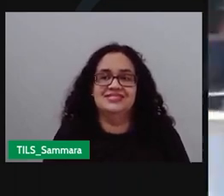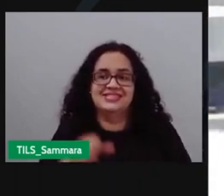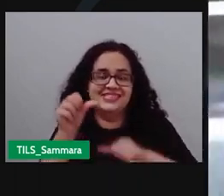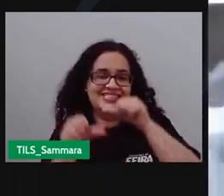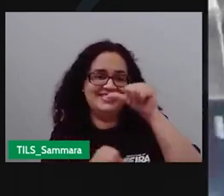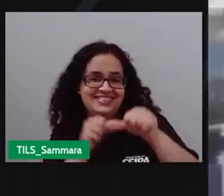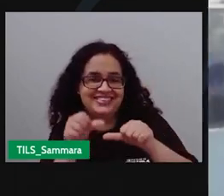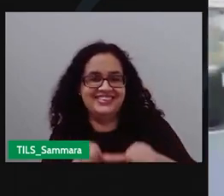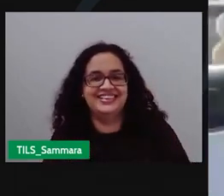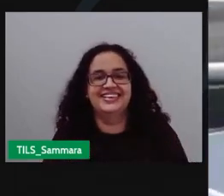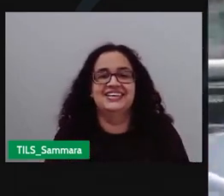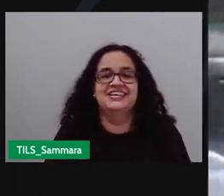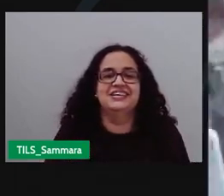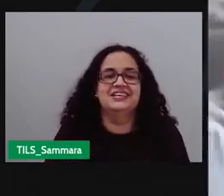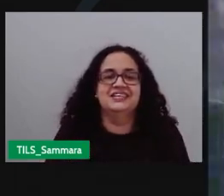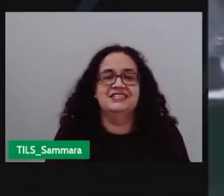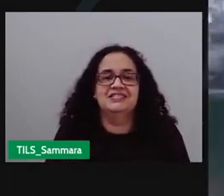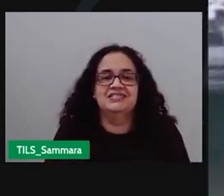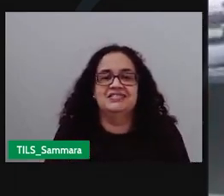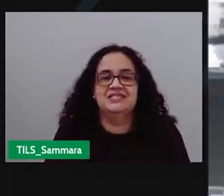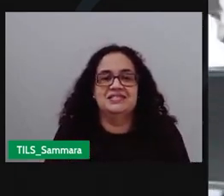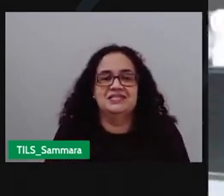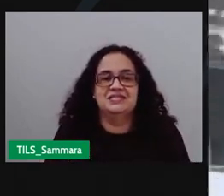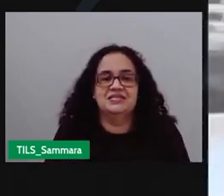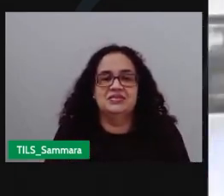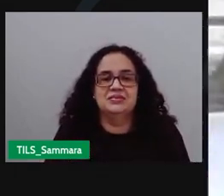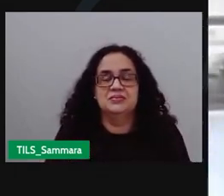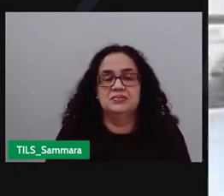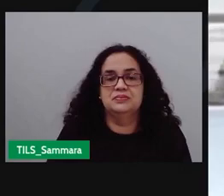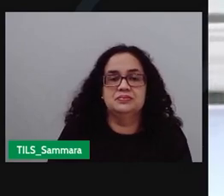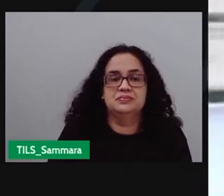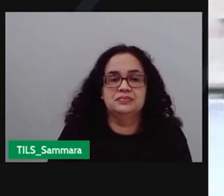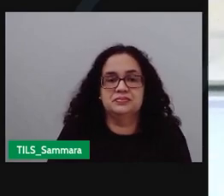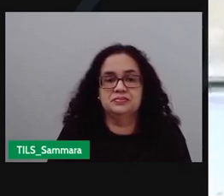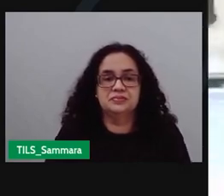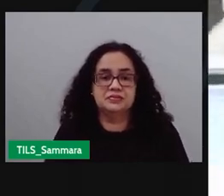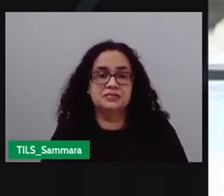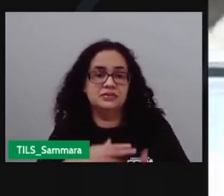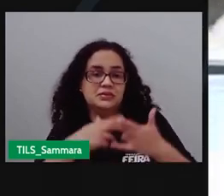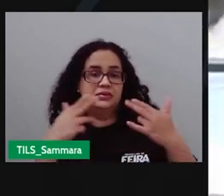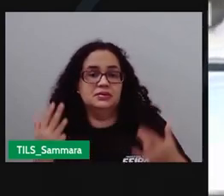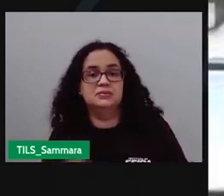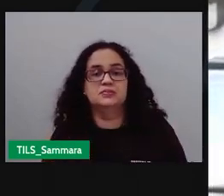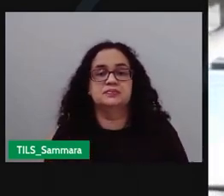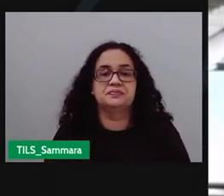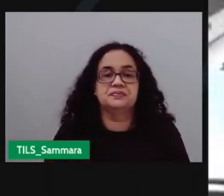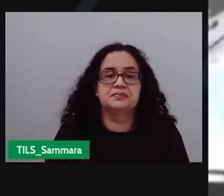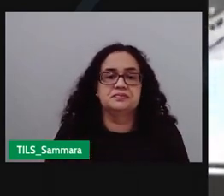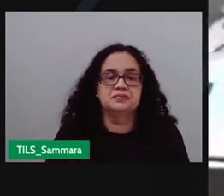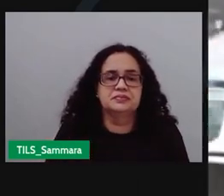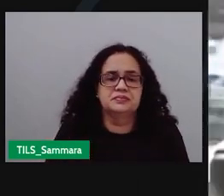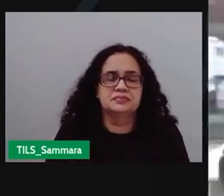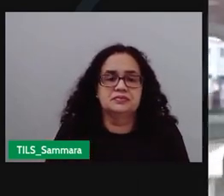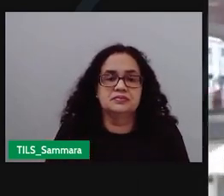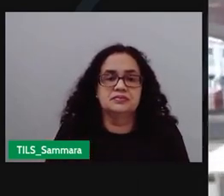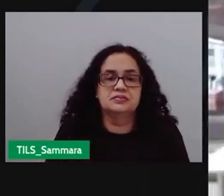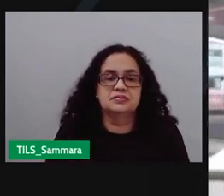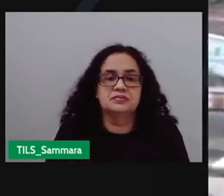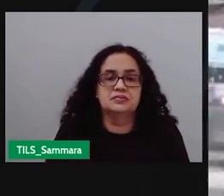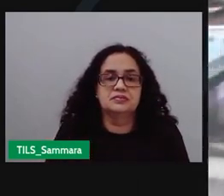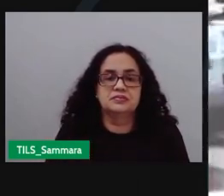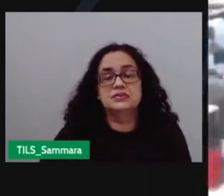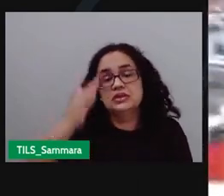ele corre para o local em busca da notícia é uma correria só mas é uma coisa que dá muito satisfação para a gente né é